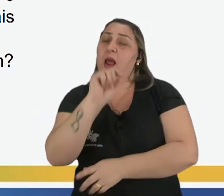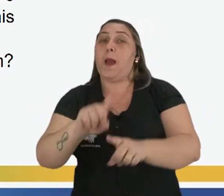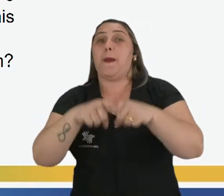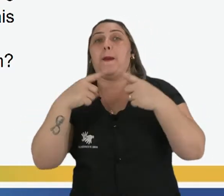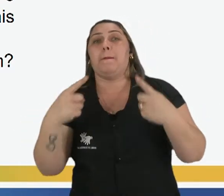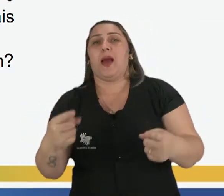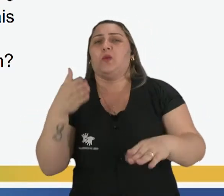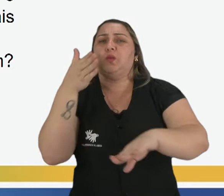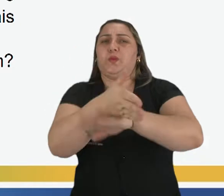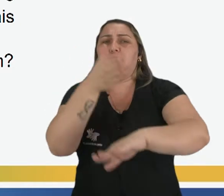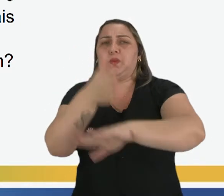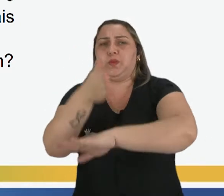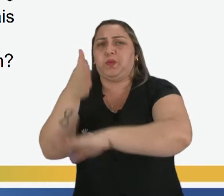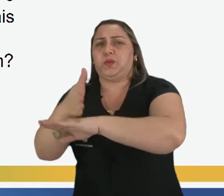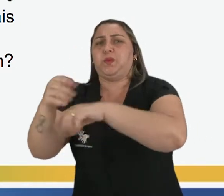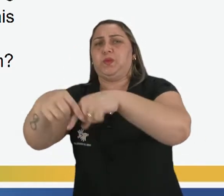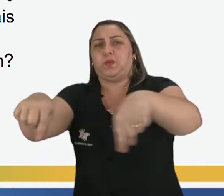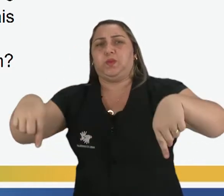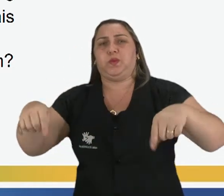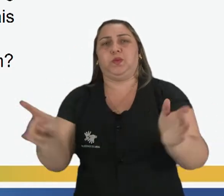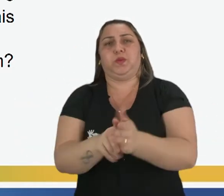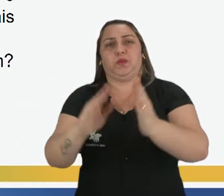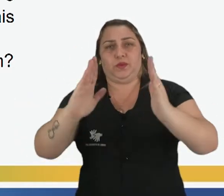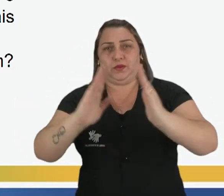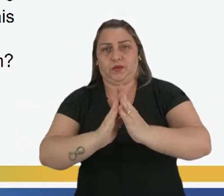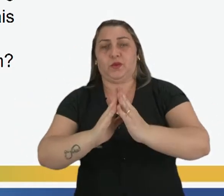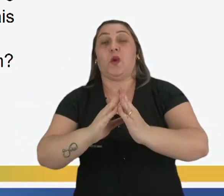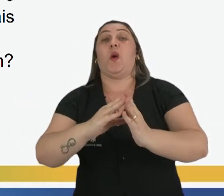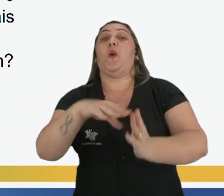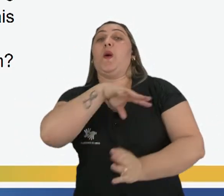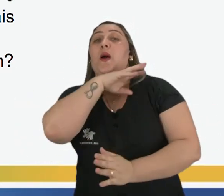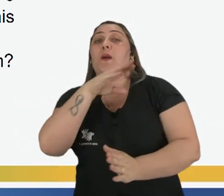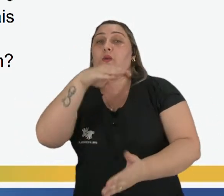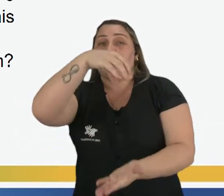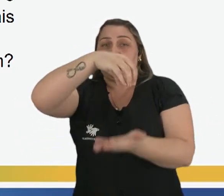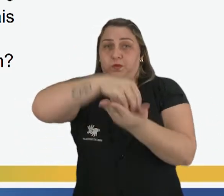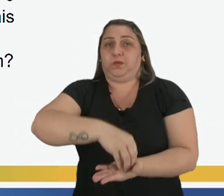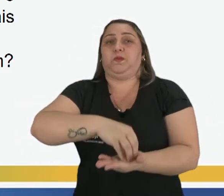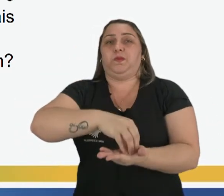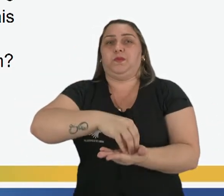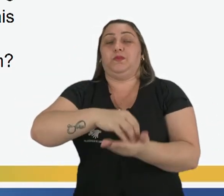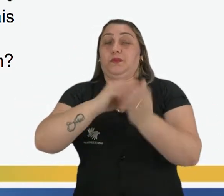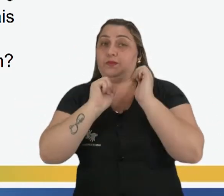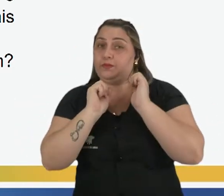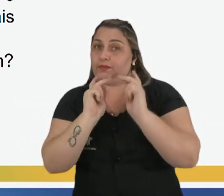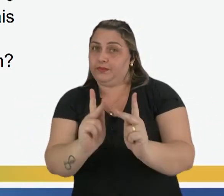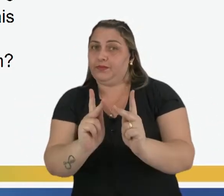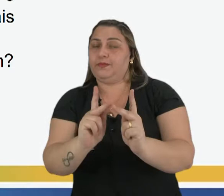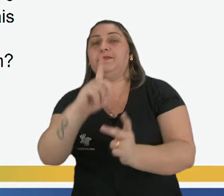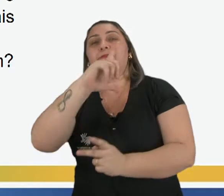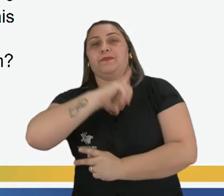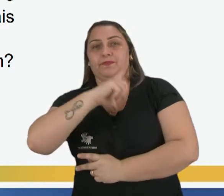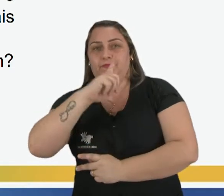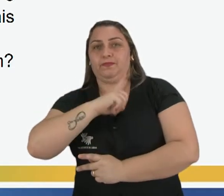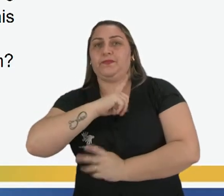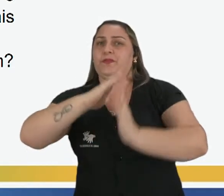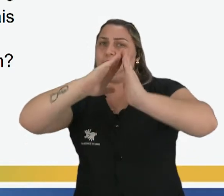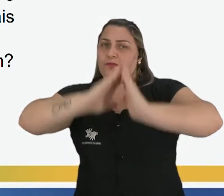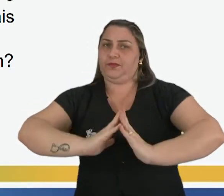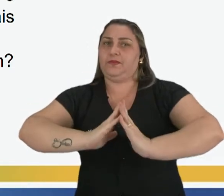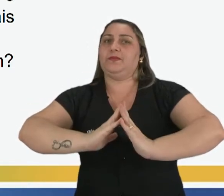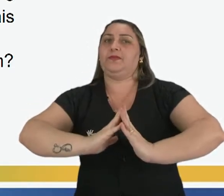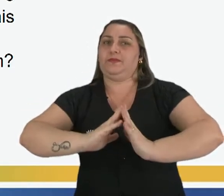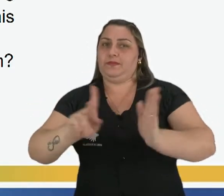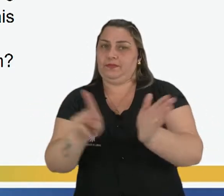Mas você vai em todos os ambientes. Os animais, geralmente, eles têm um ambiente fixo. Ok? Eles têm um ambiente